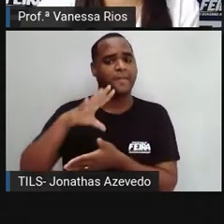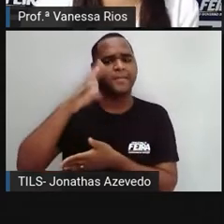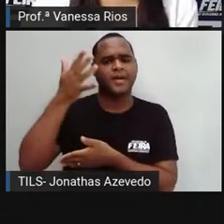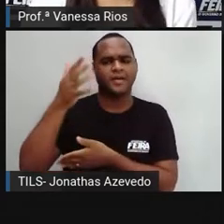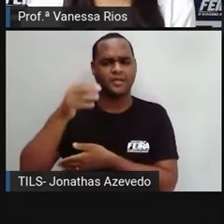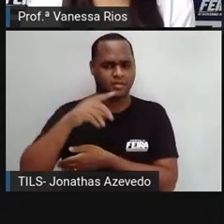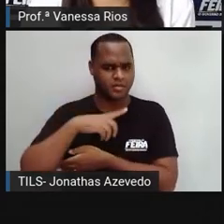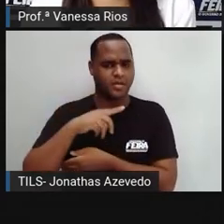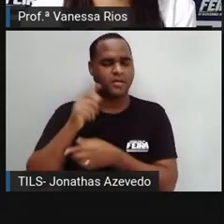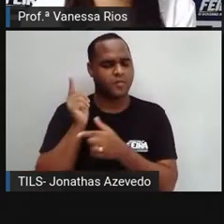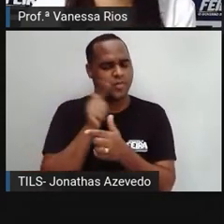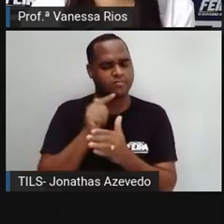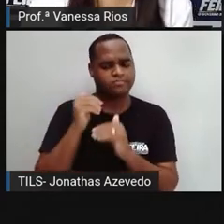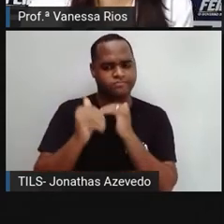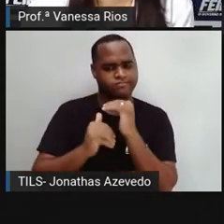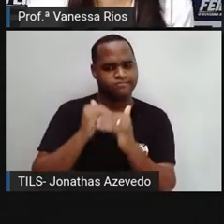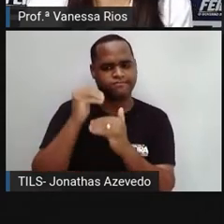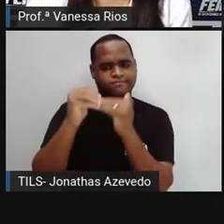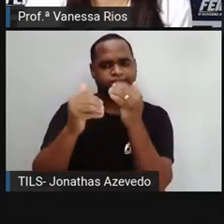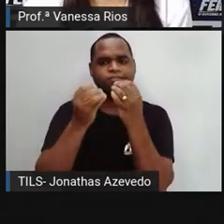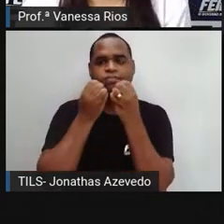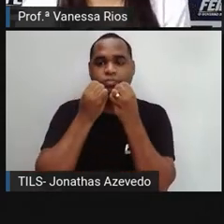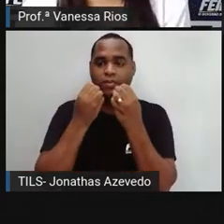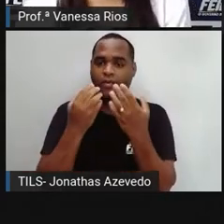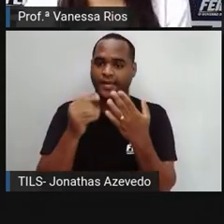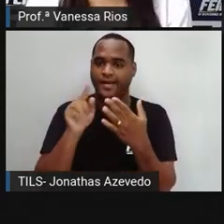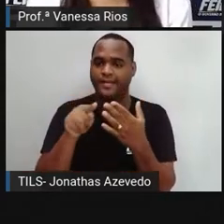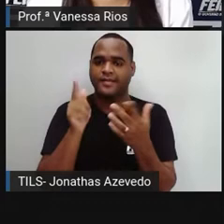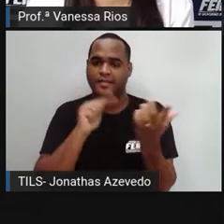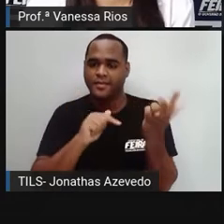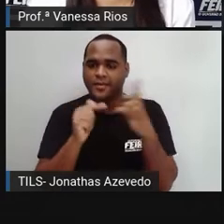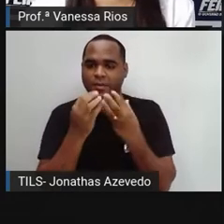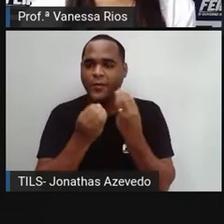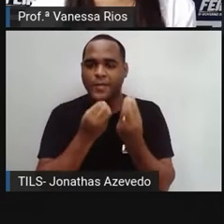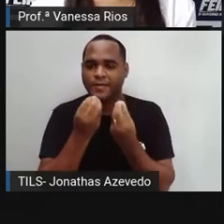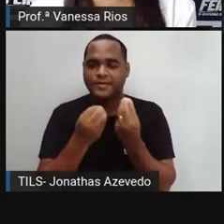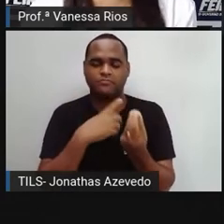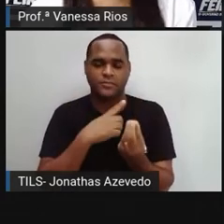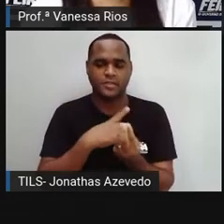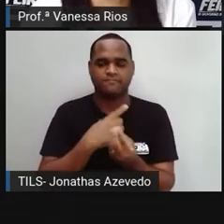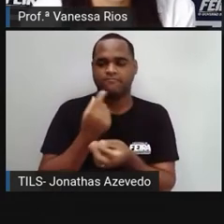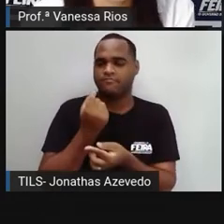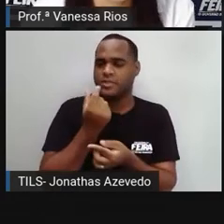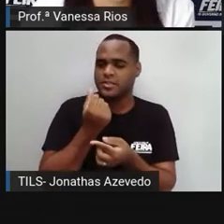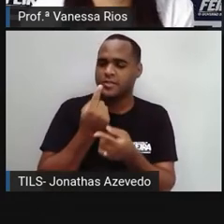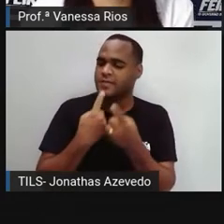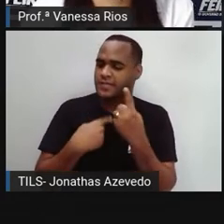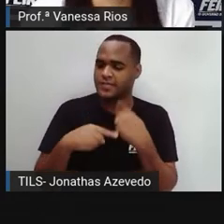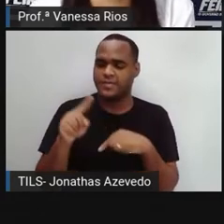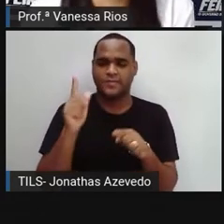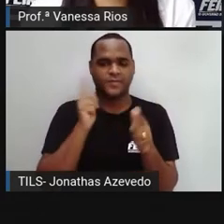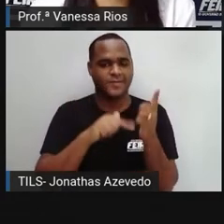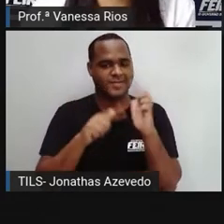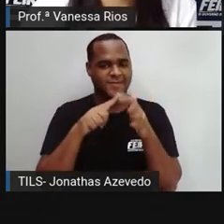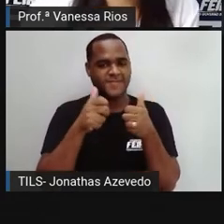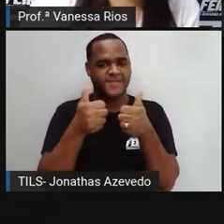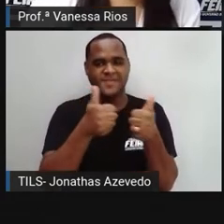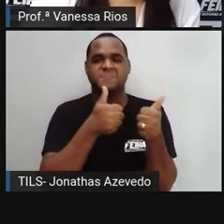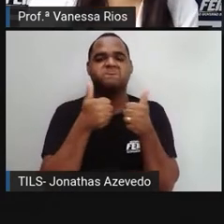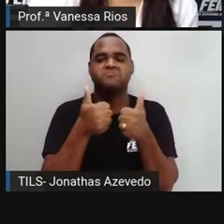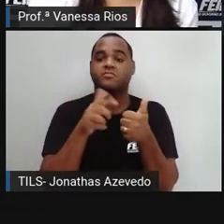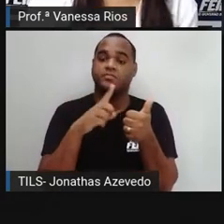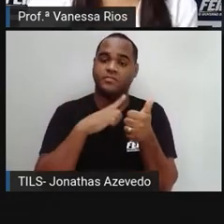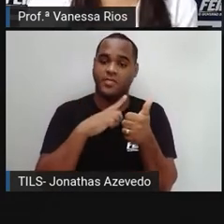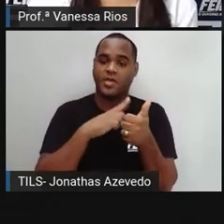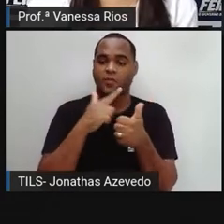que esse negócio crescesse e ela passasse aí a arrecadar, a ganhar muito dinheiro. Mas existem aí